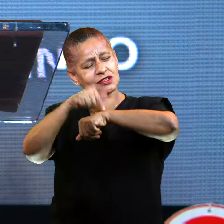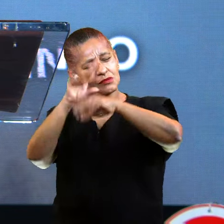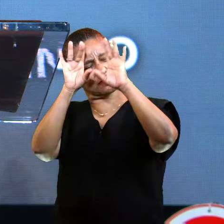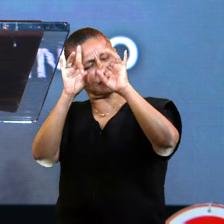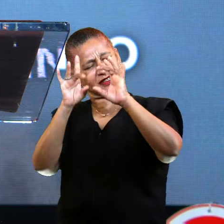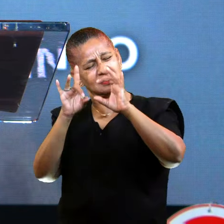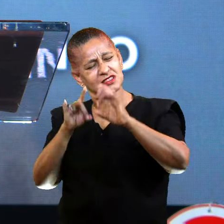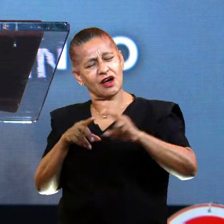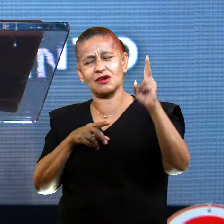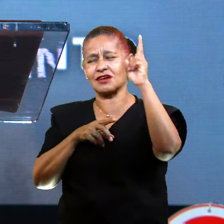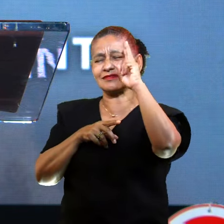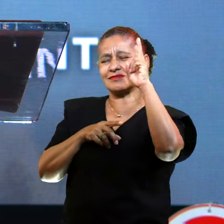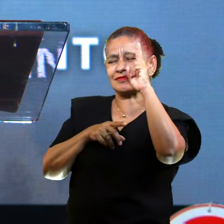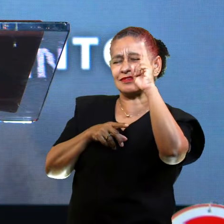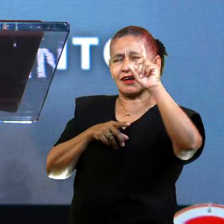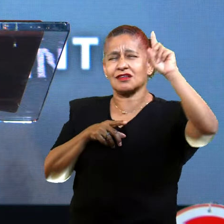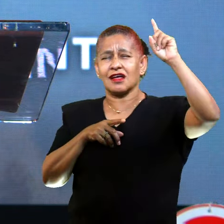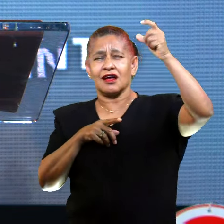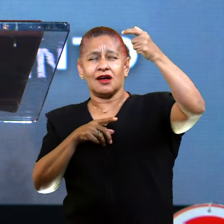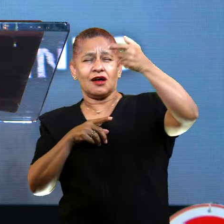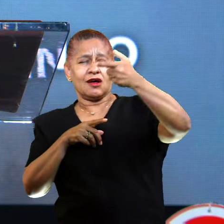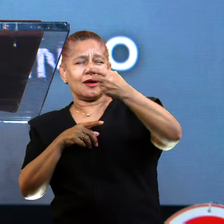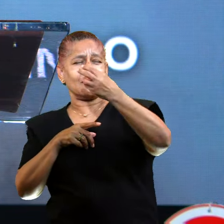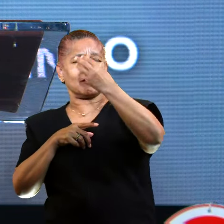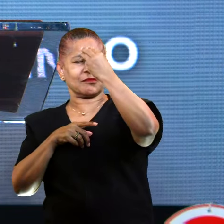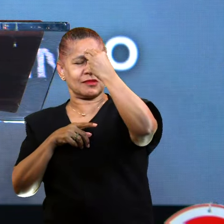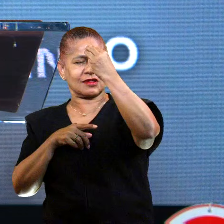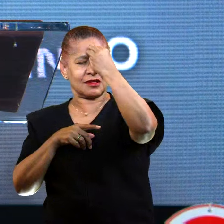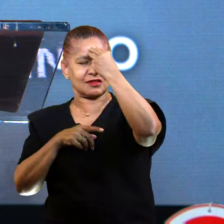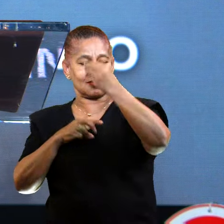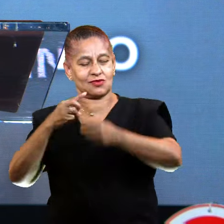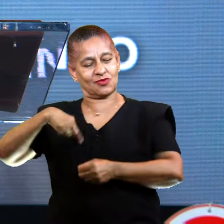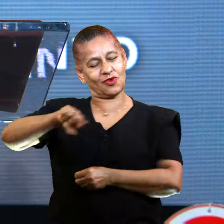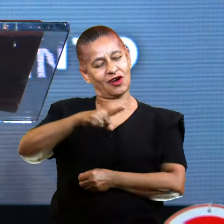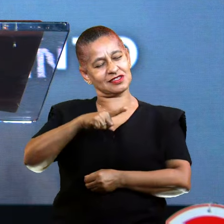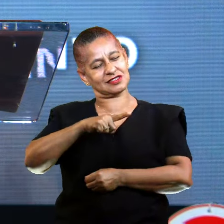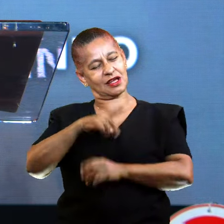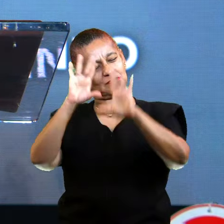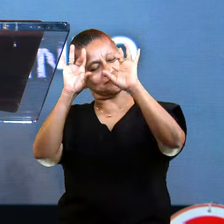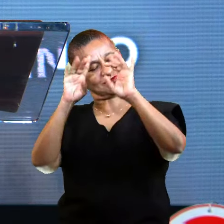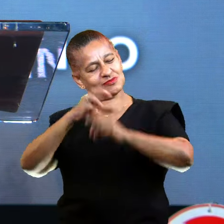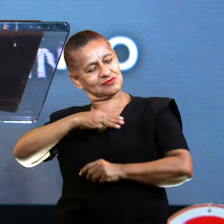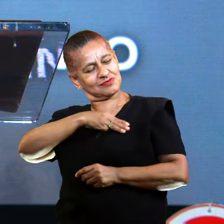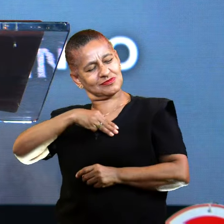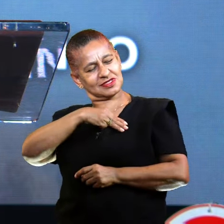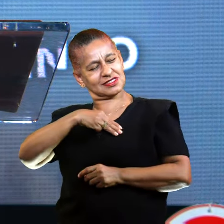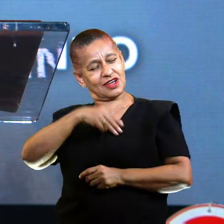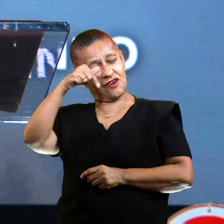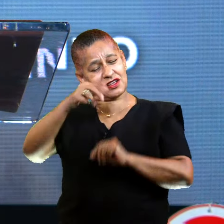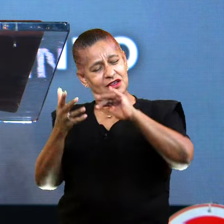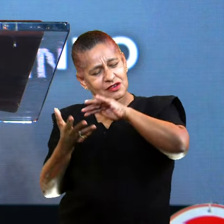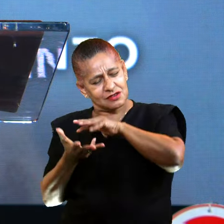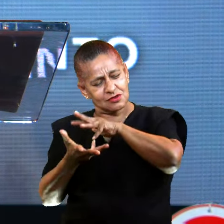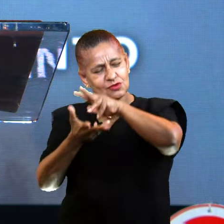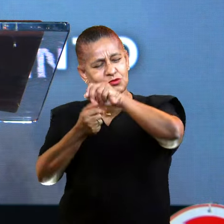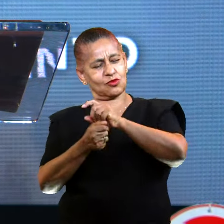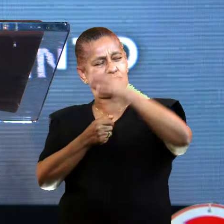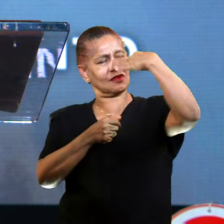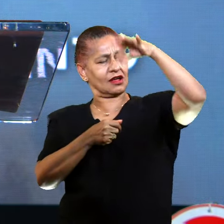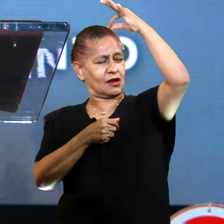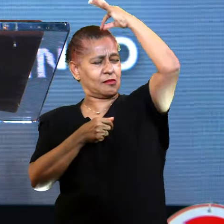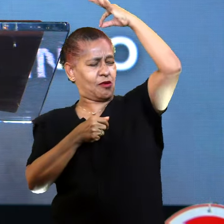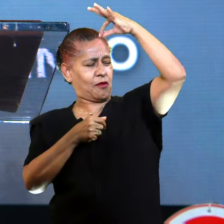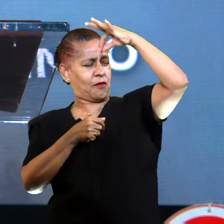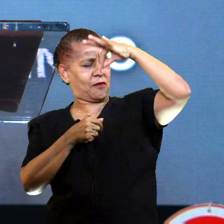Senhor nos lembra que nós temos uma missão a cumprir nessa terra, Que o Senhor venha sobre nós, Que o Senhor ache